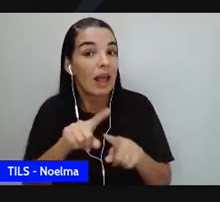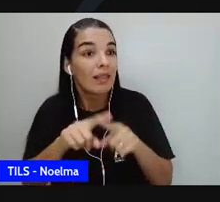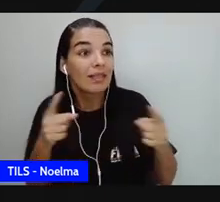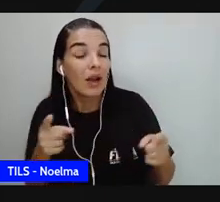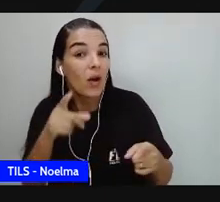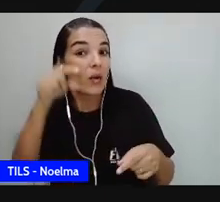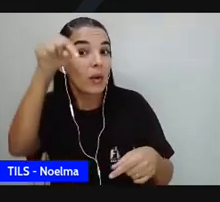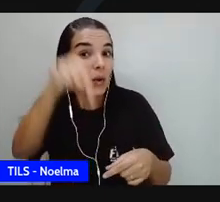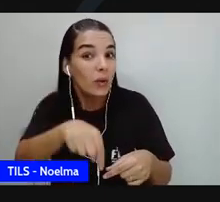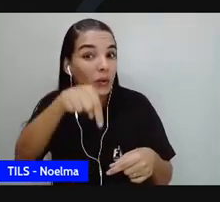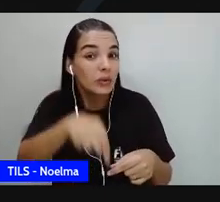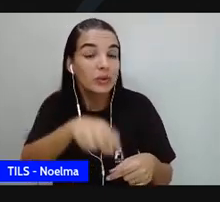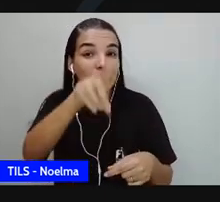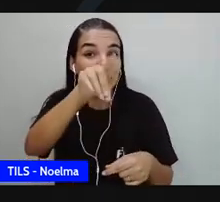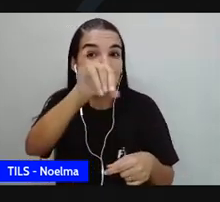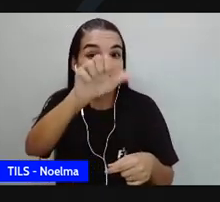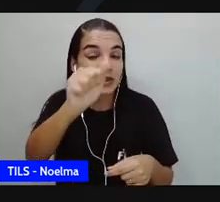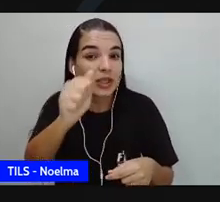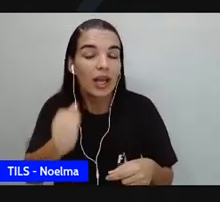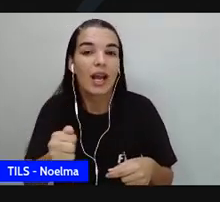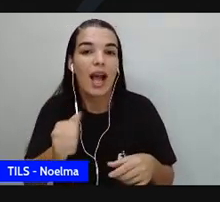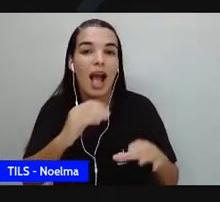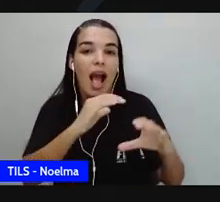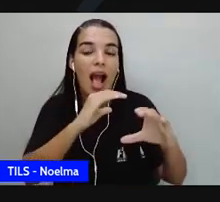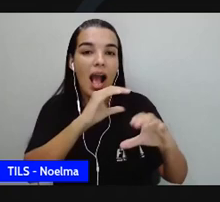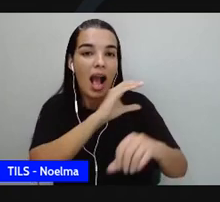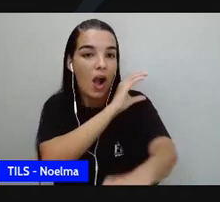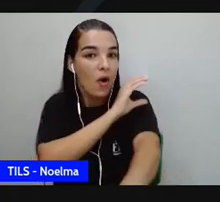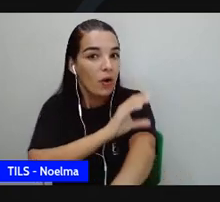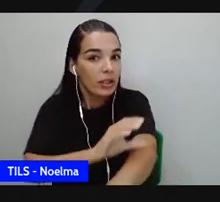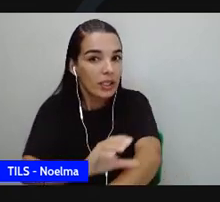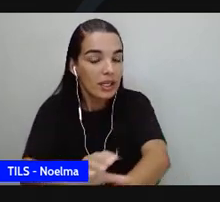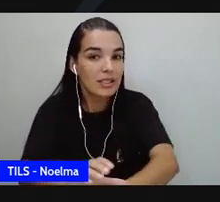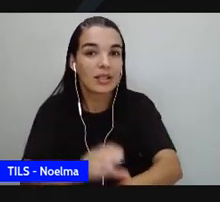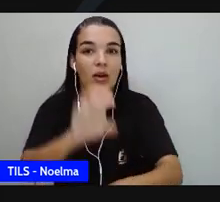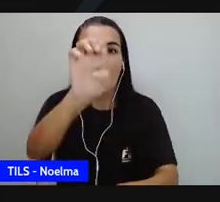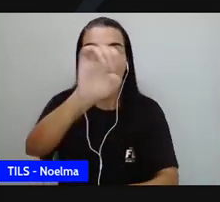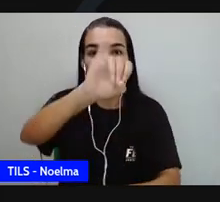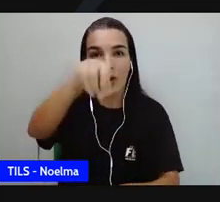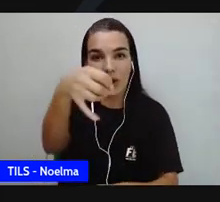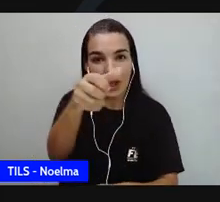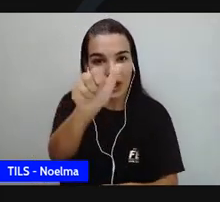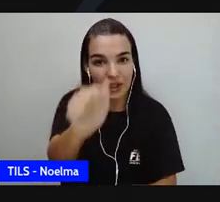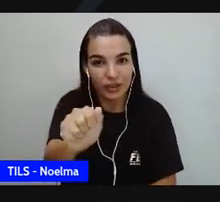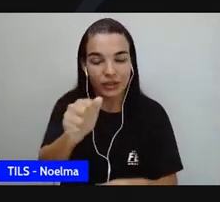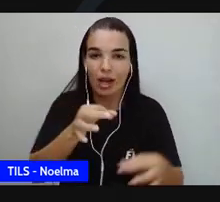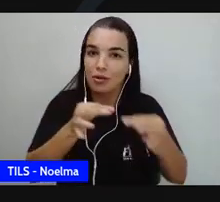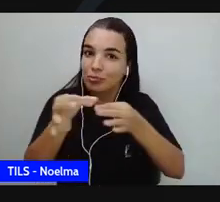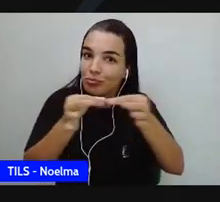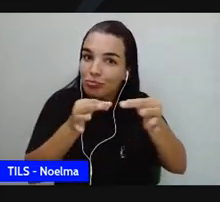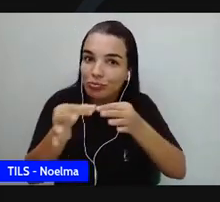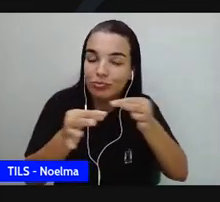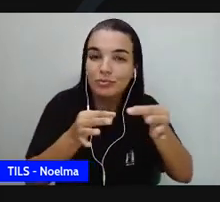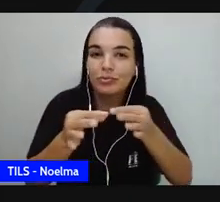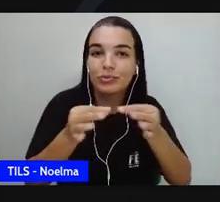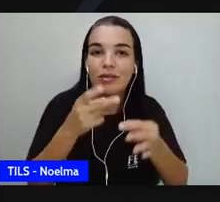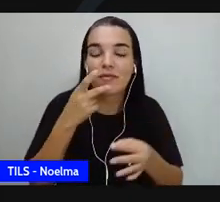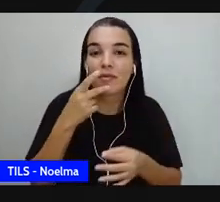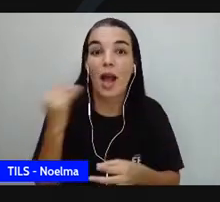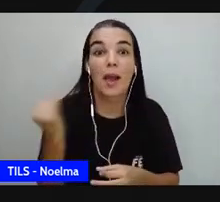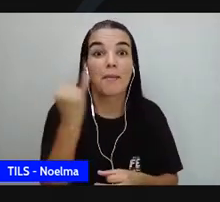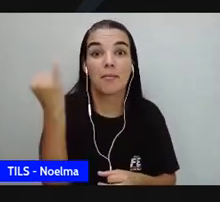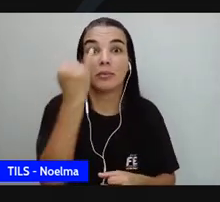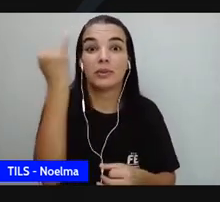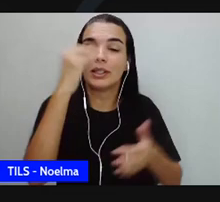livro, a coordenação da EJA organizou esse momento para a gente falar sobre a importância da